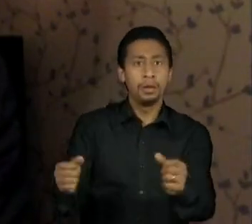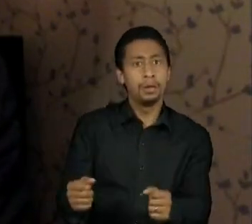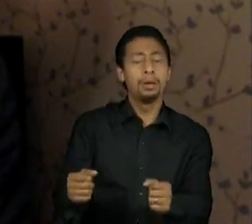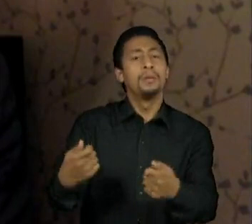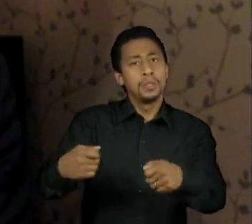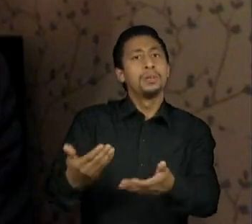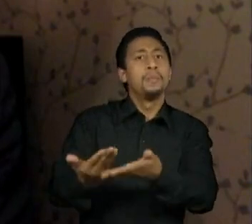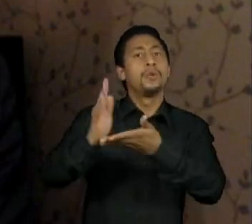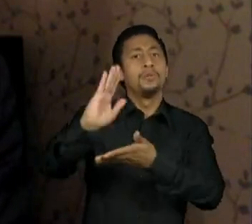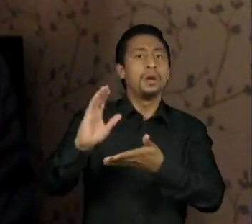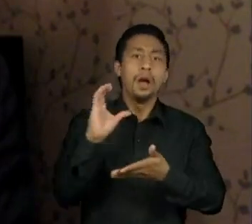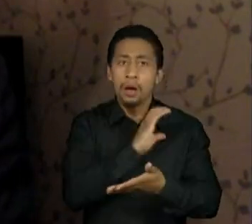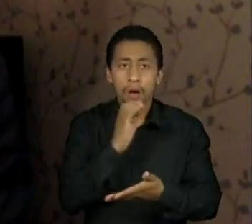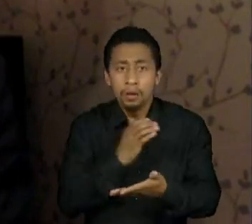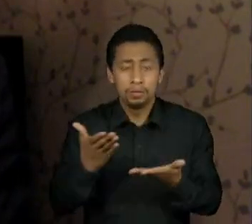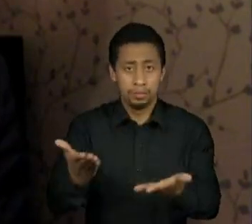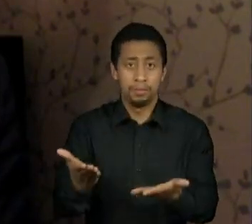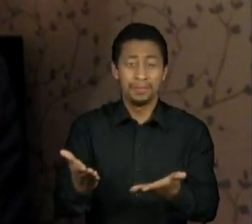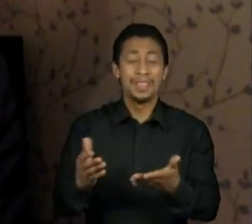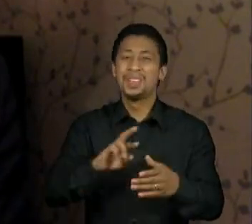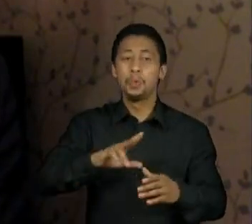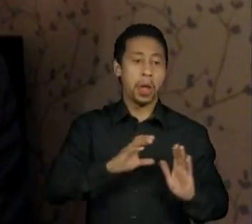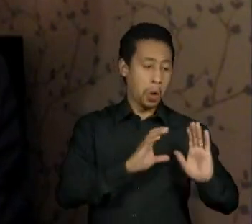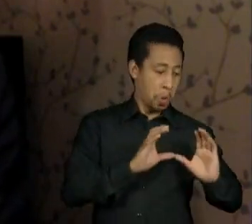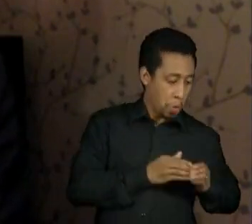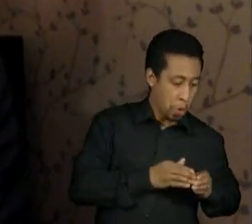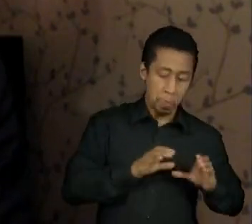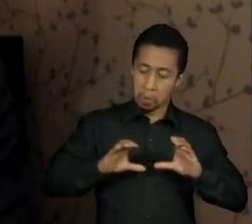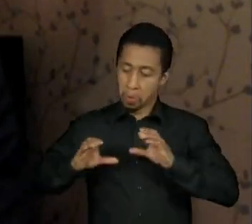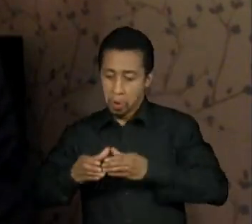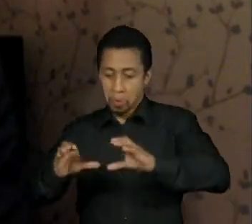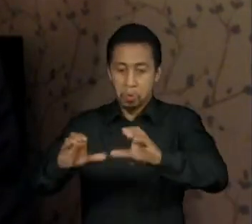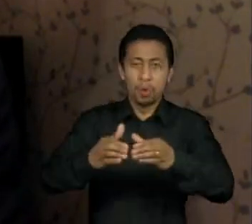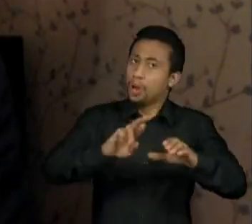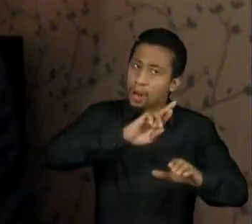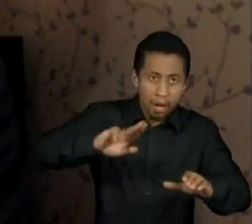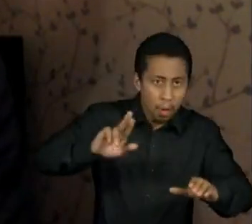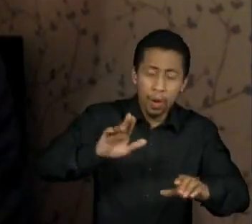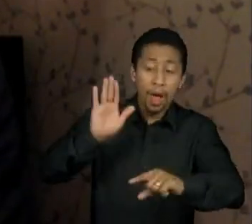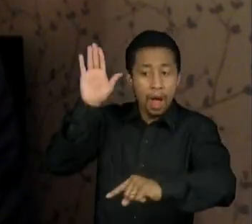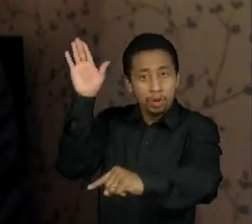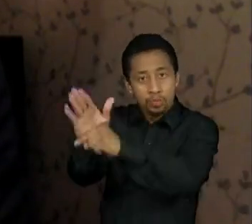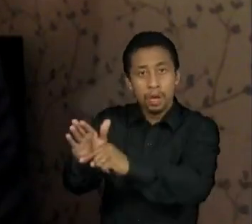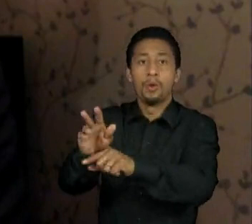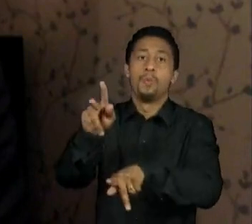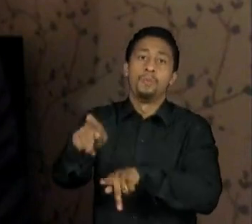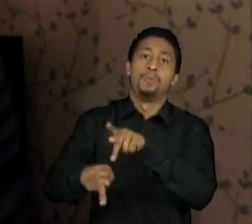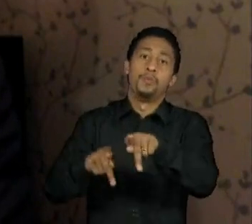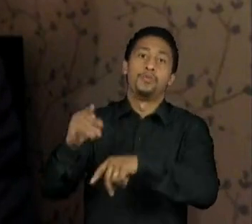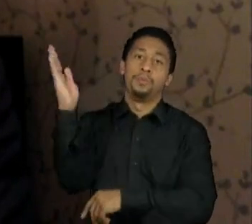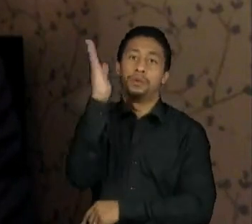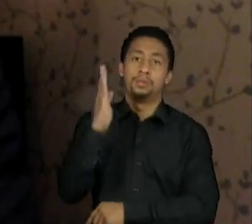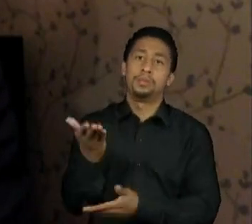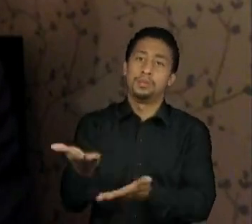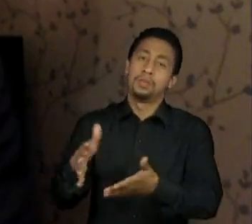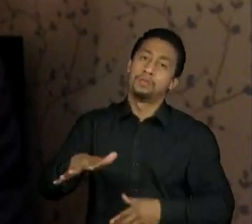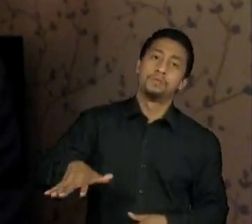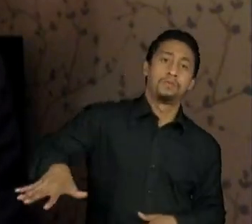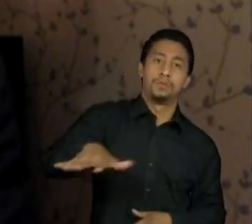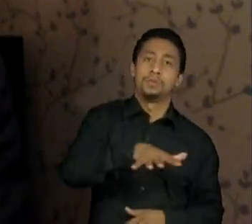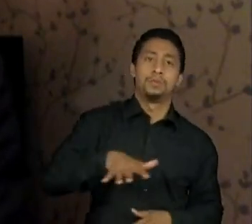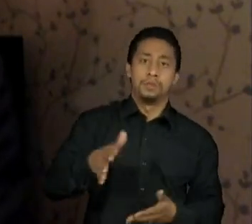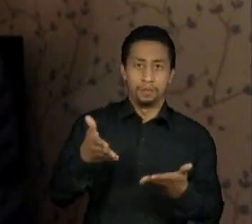deve prevalecer, não a bem de um grupo político ou de outro, mas a bem do povo brasileiro. A gente costuma fazer política nas nossas